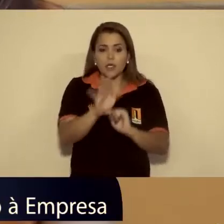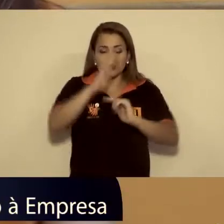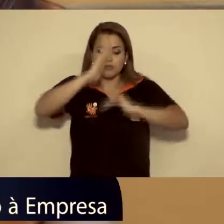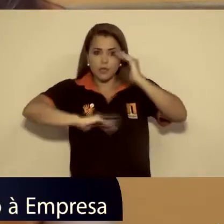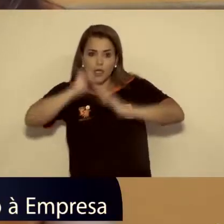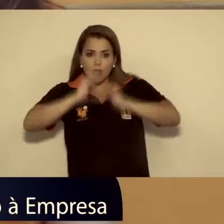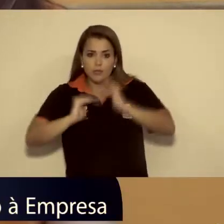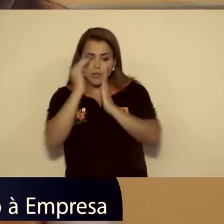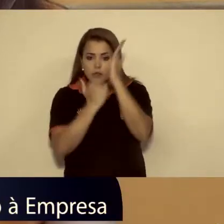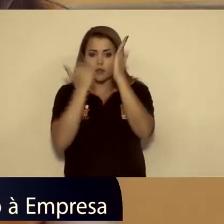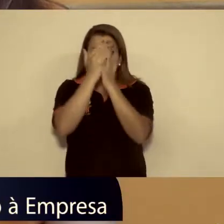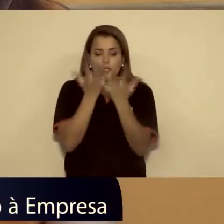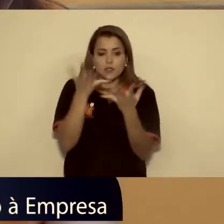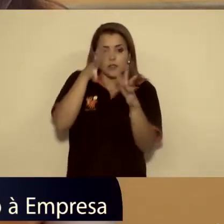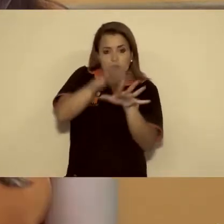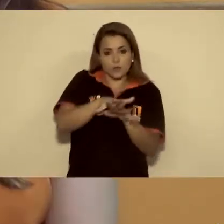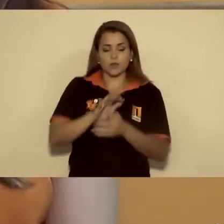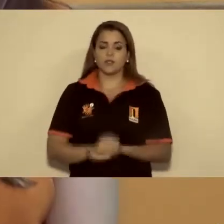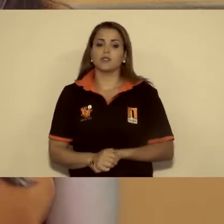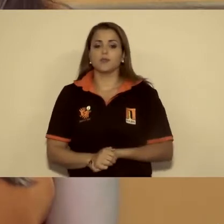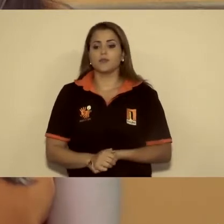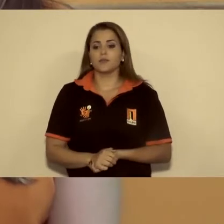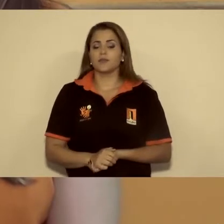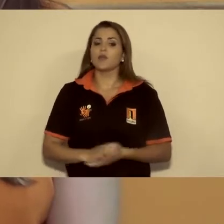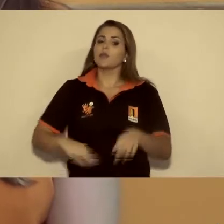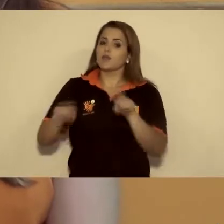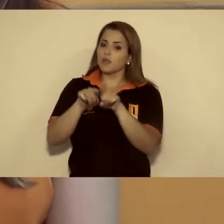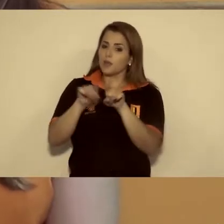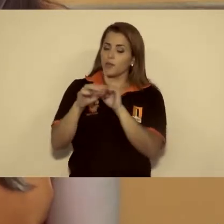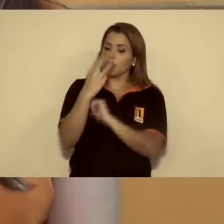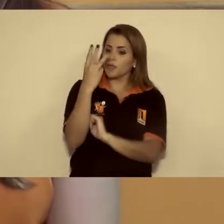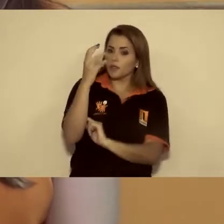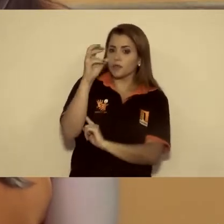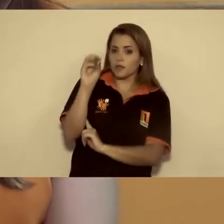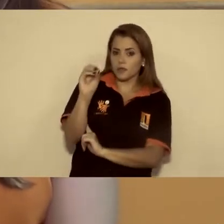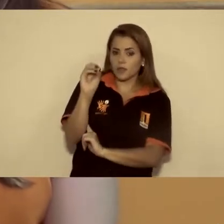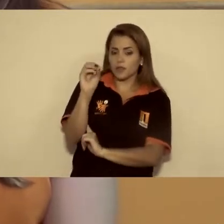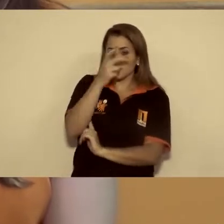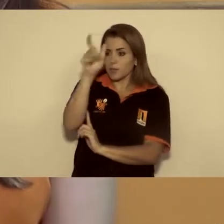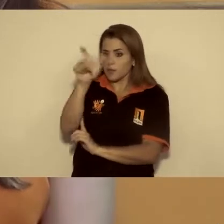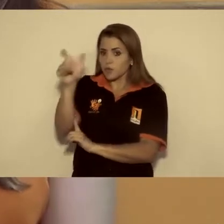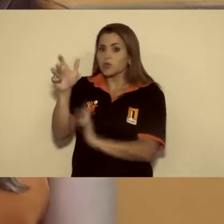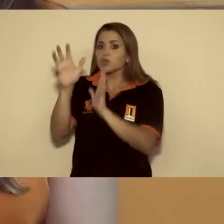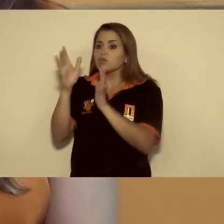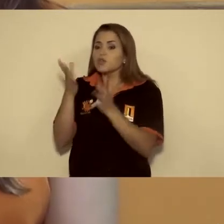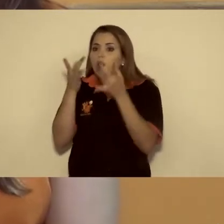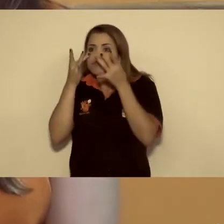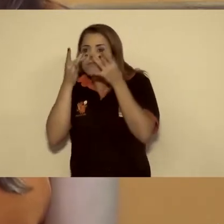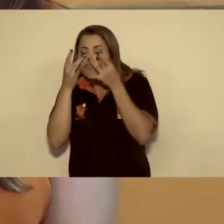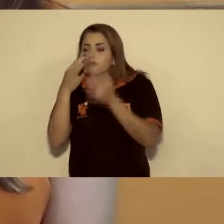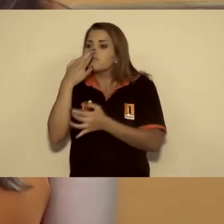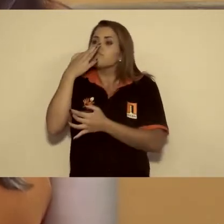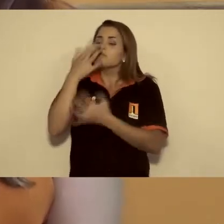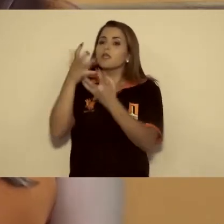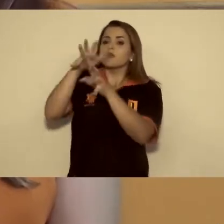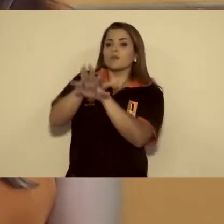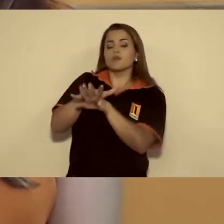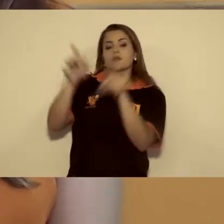capacitadas para realizar a inclusão com o Mais Eficiência. E mais de 30 mil pessoas foram sensibilizadas pela causa da